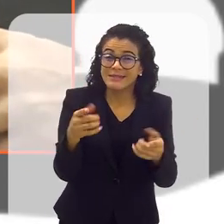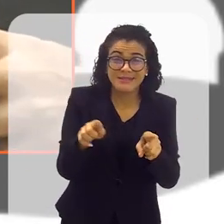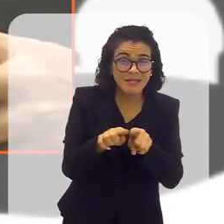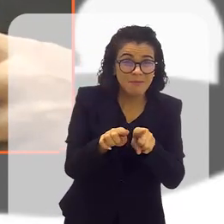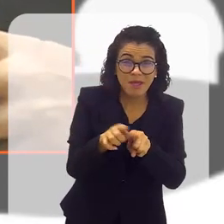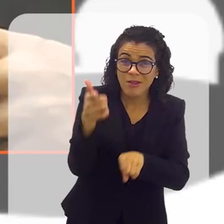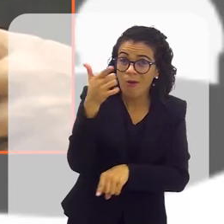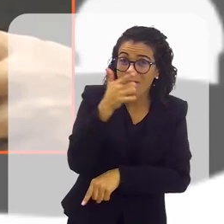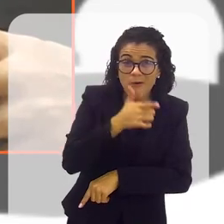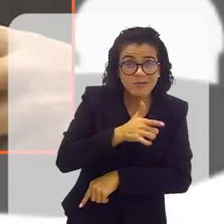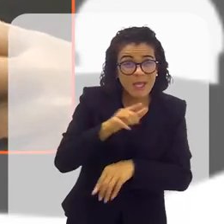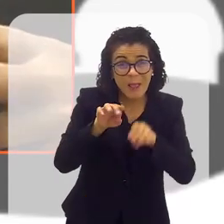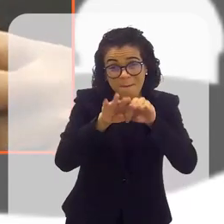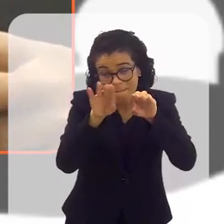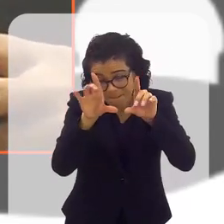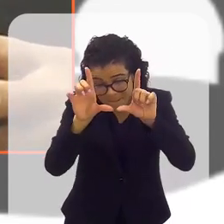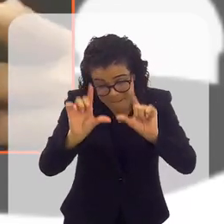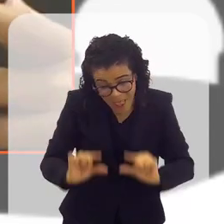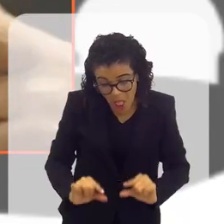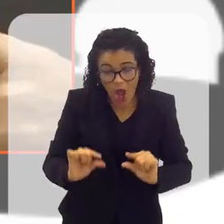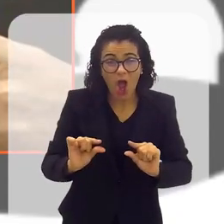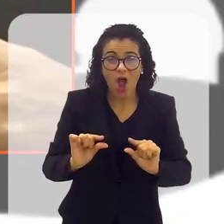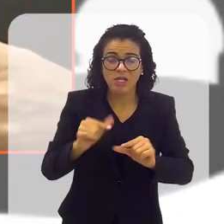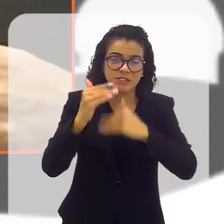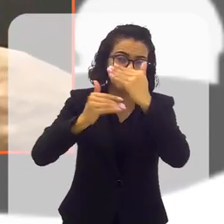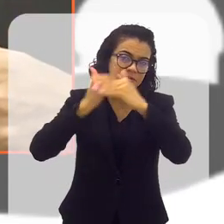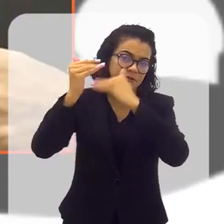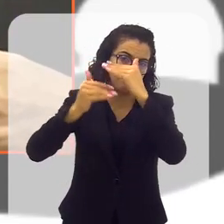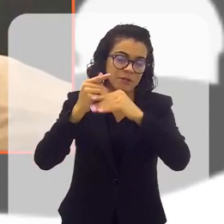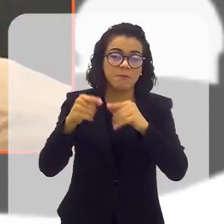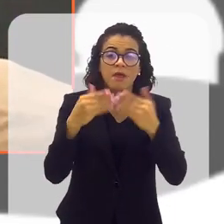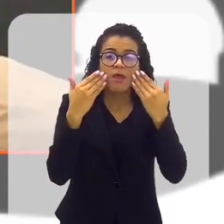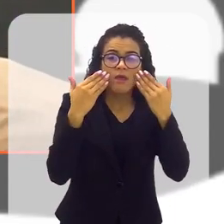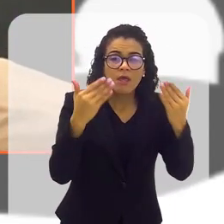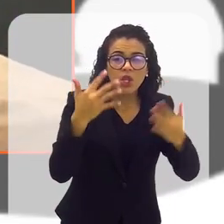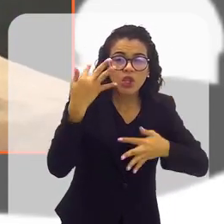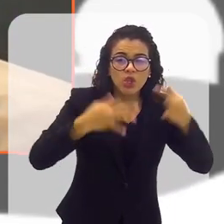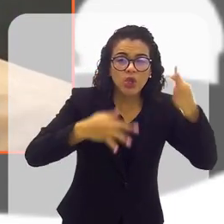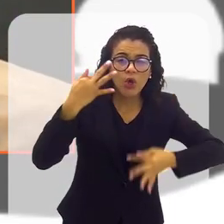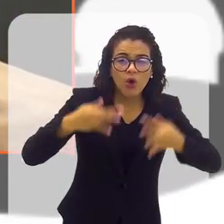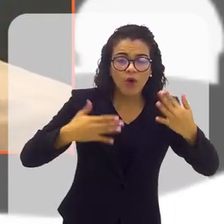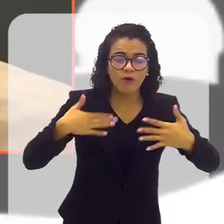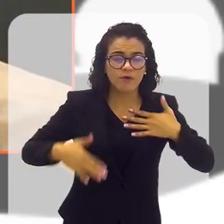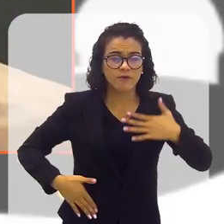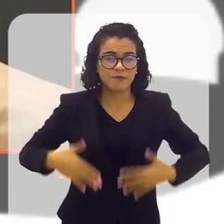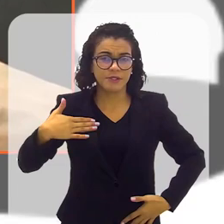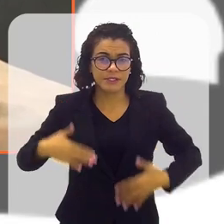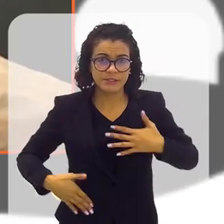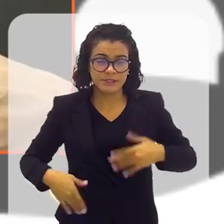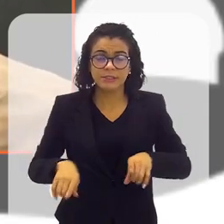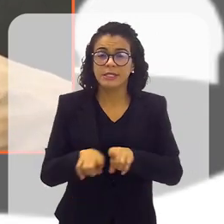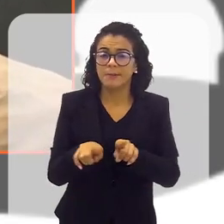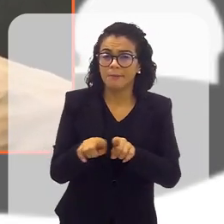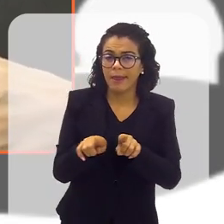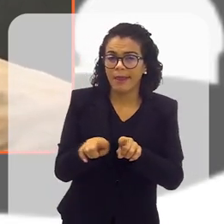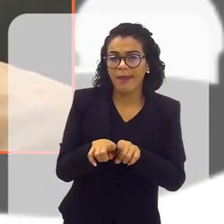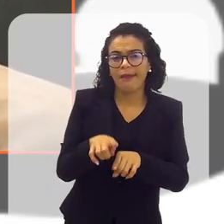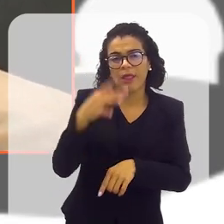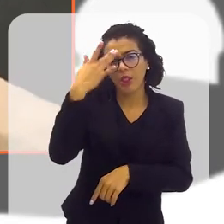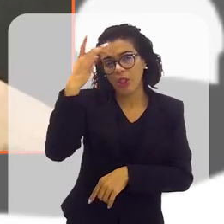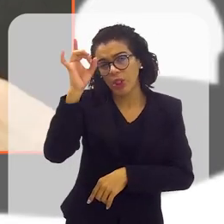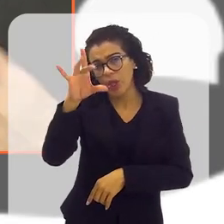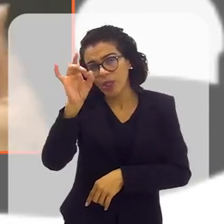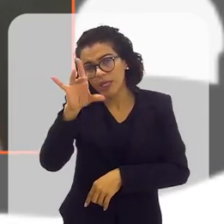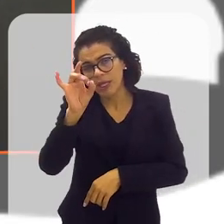melhor do que o razoável na escola, começam a apresentar dores físicas e quadros